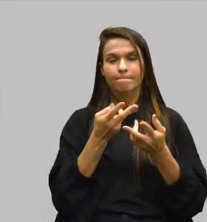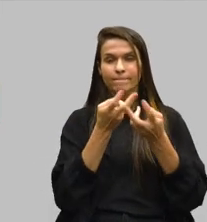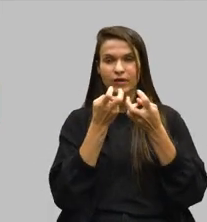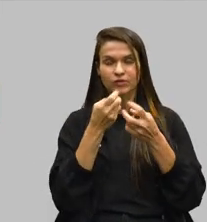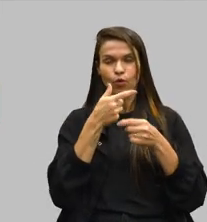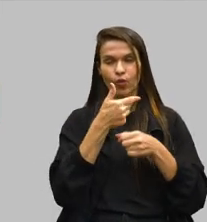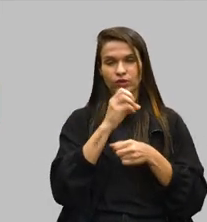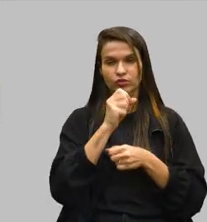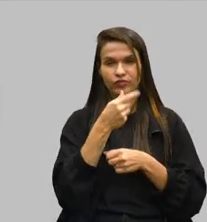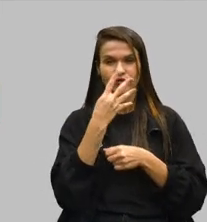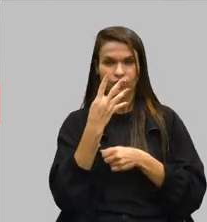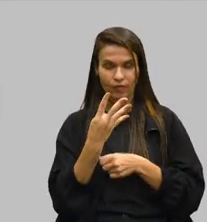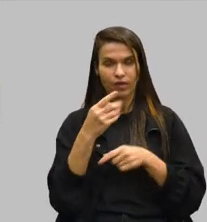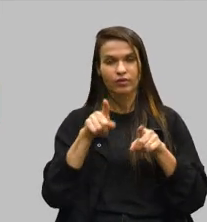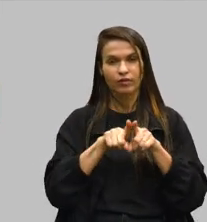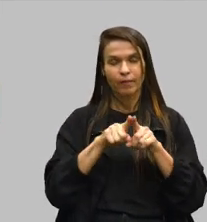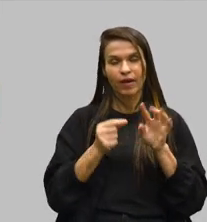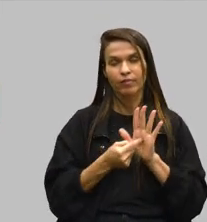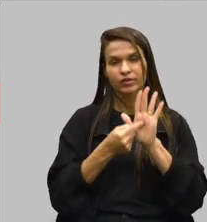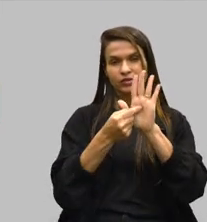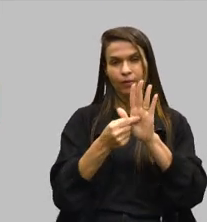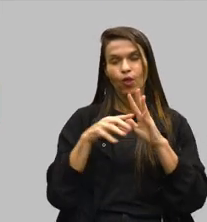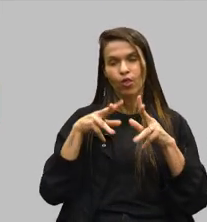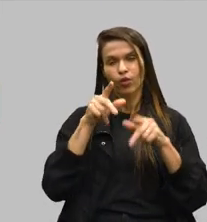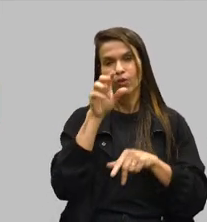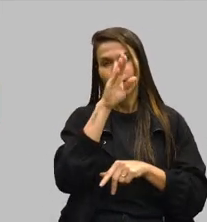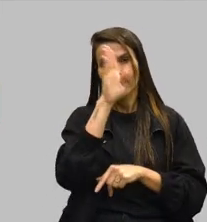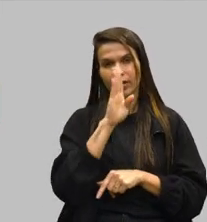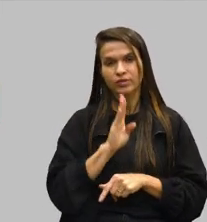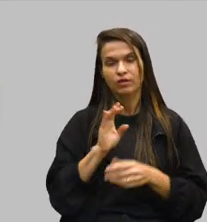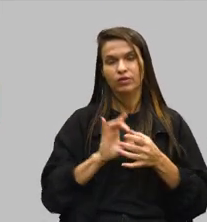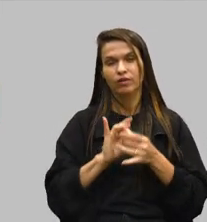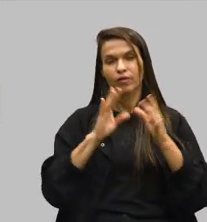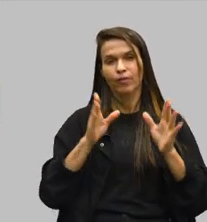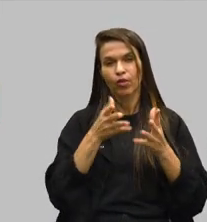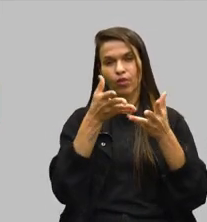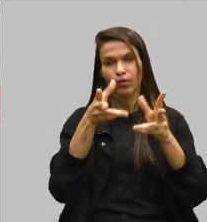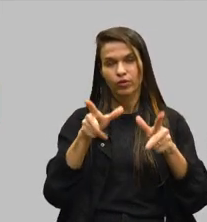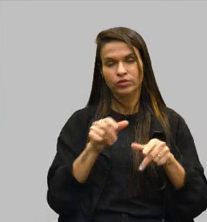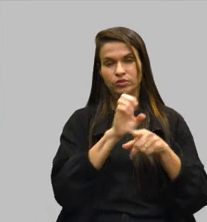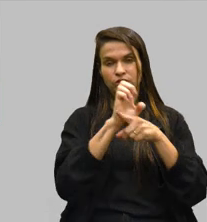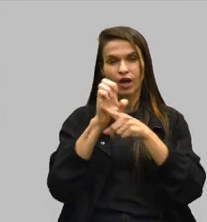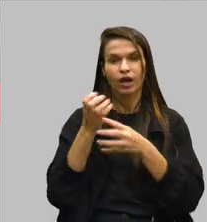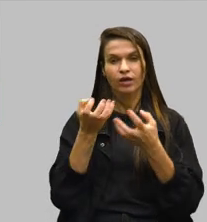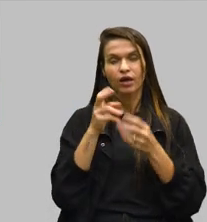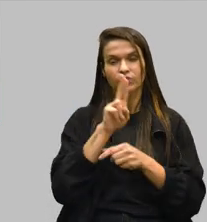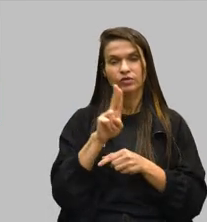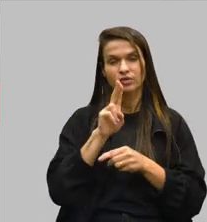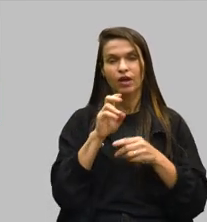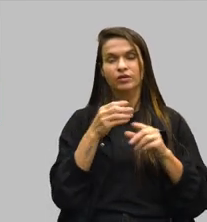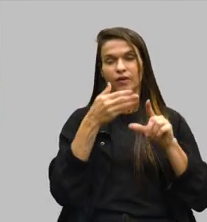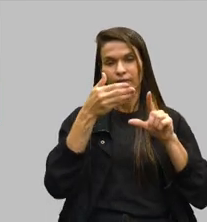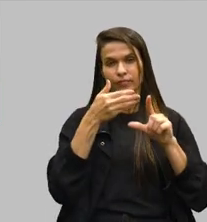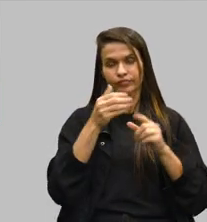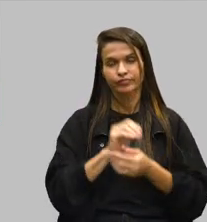de 2024, também apresentada para todo o Brasil e colocada à disposição para todos os estados que queiram utilizar essa plataforma.